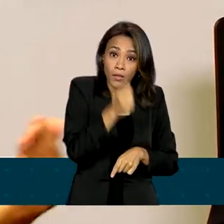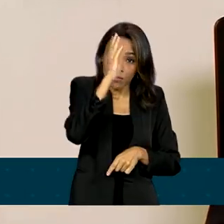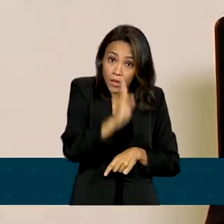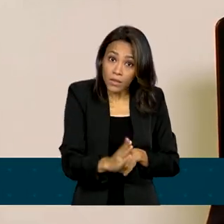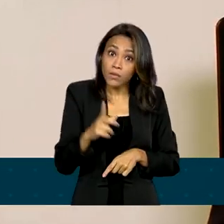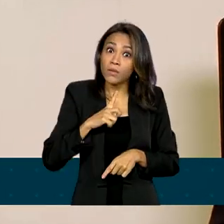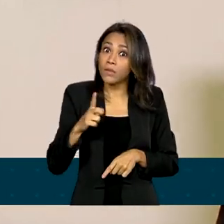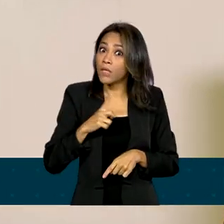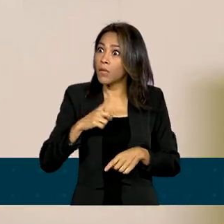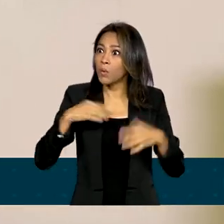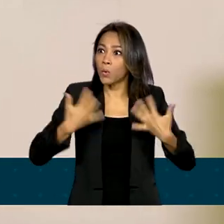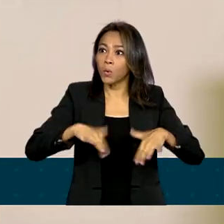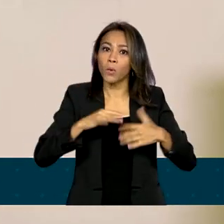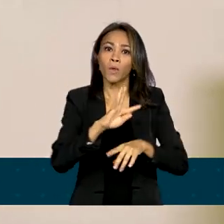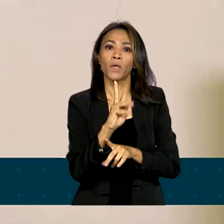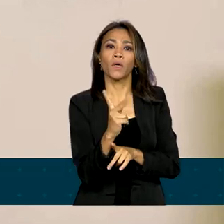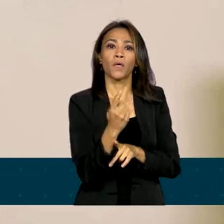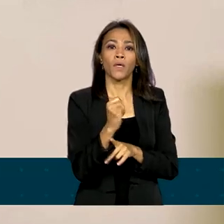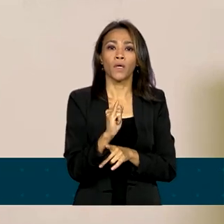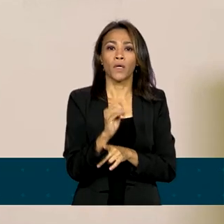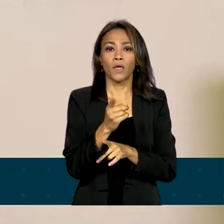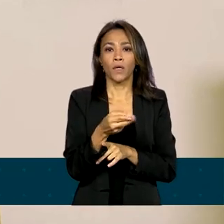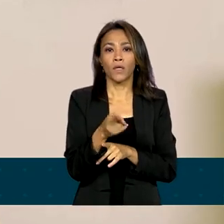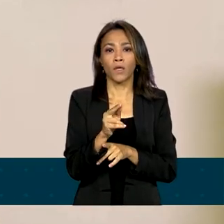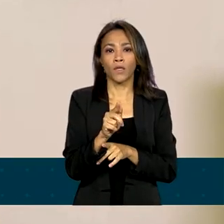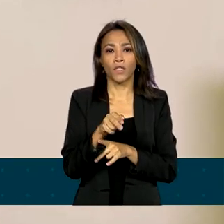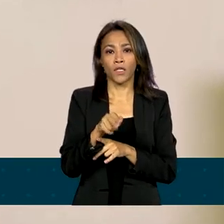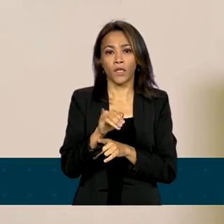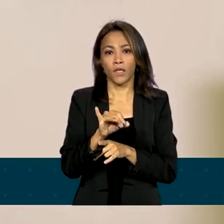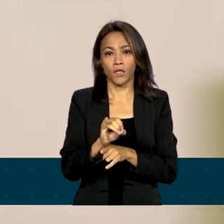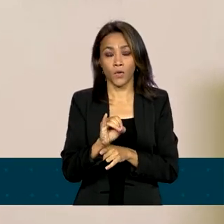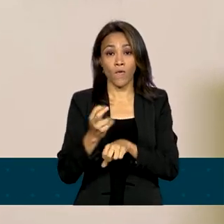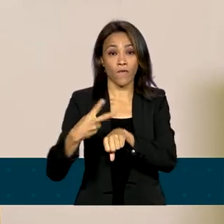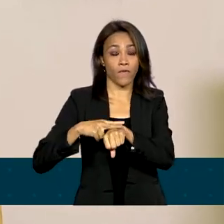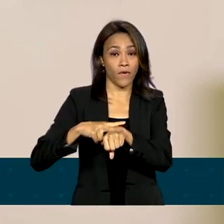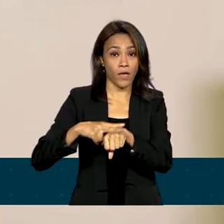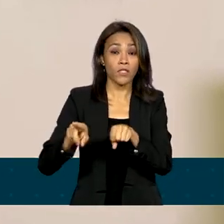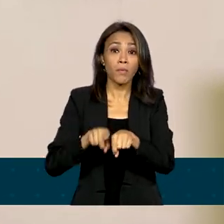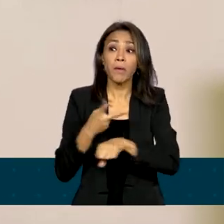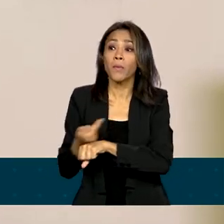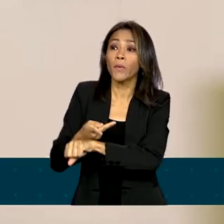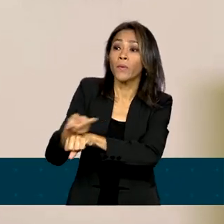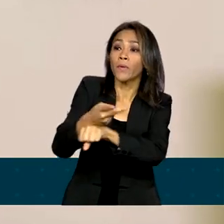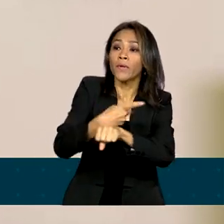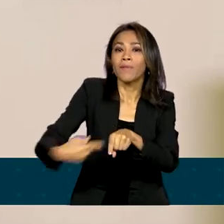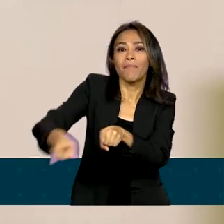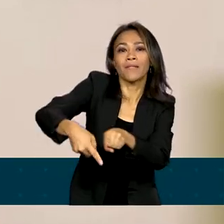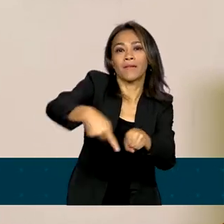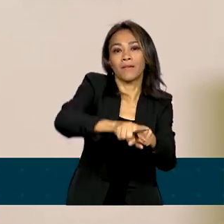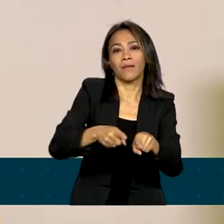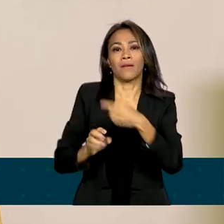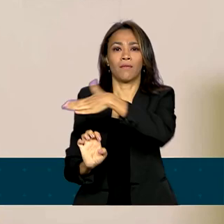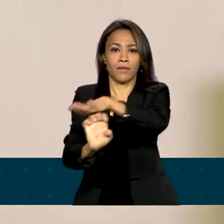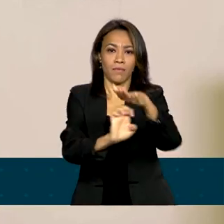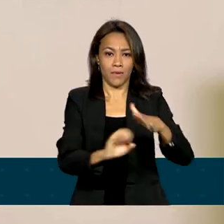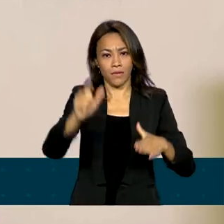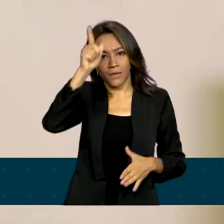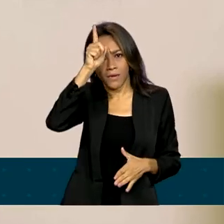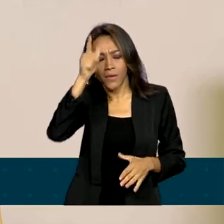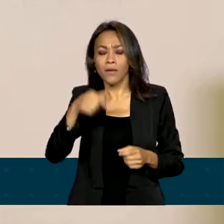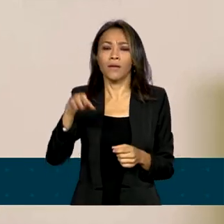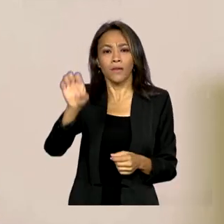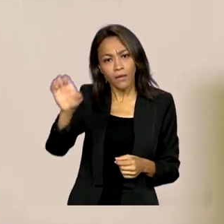produção de hidrogênio verde, mas também a busca de parceria com empresas alemãs, empresas